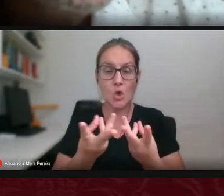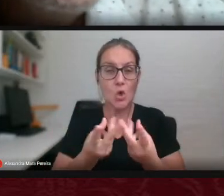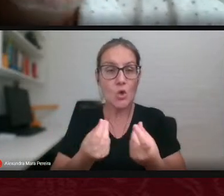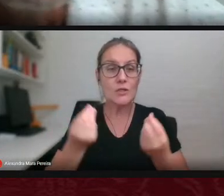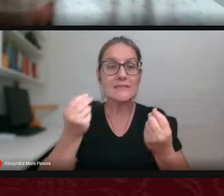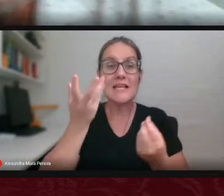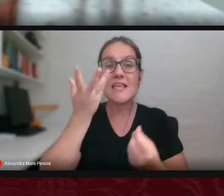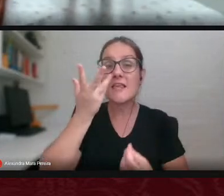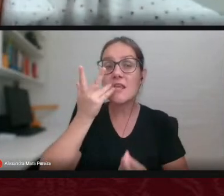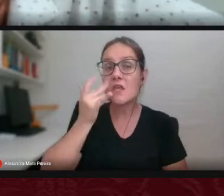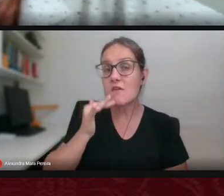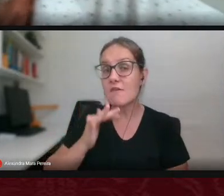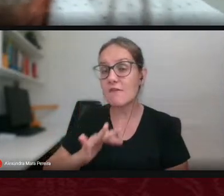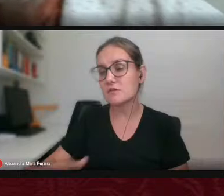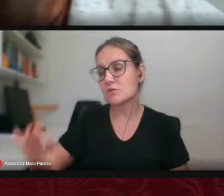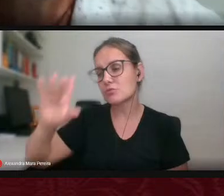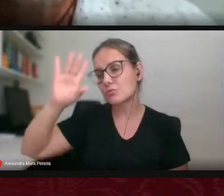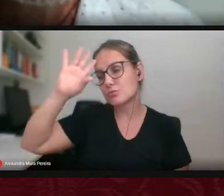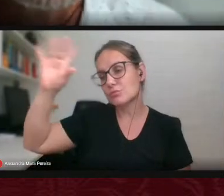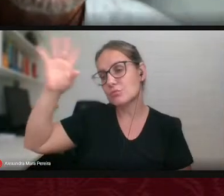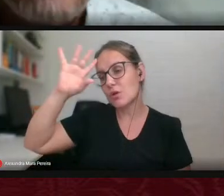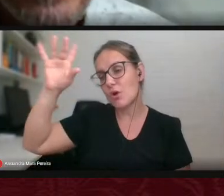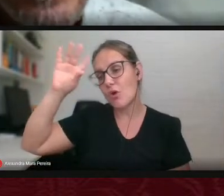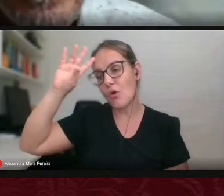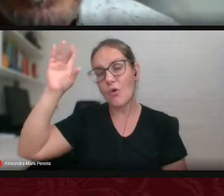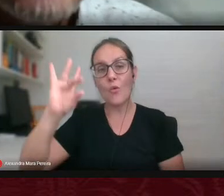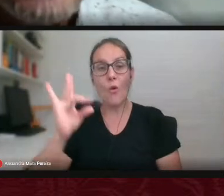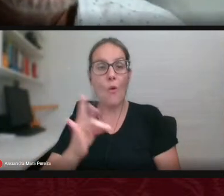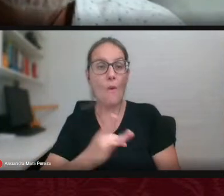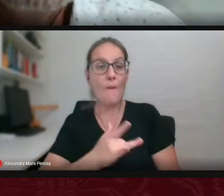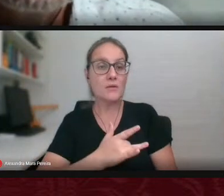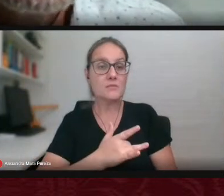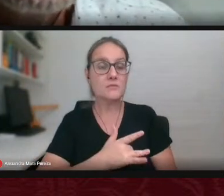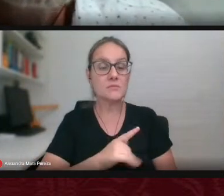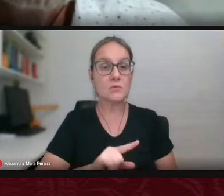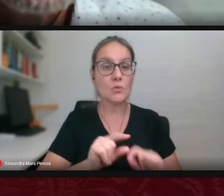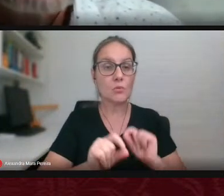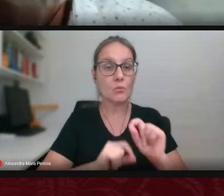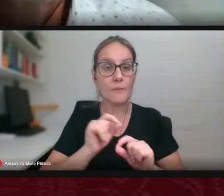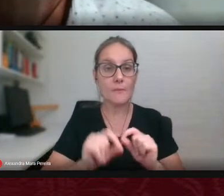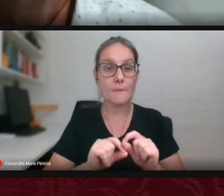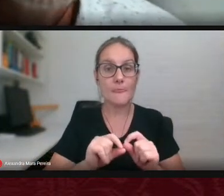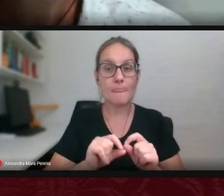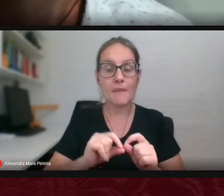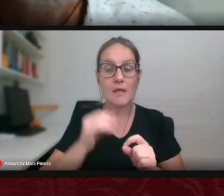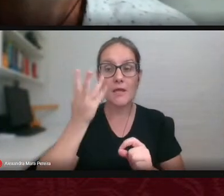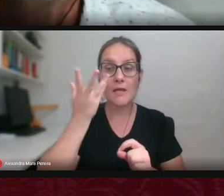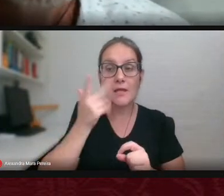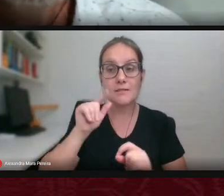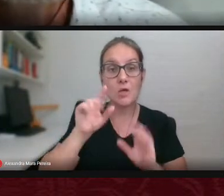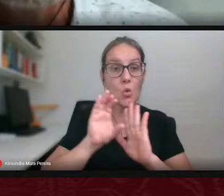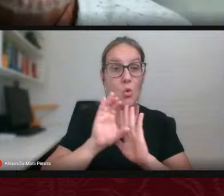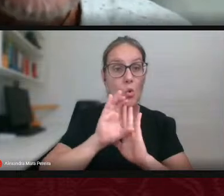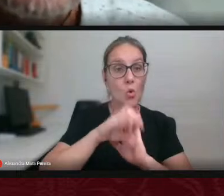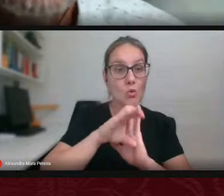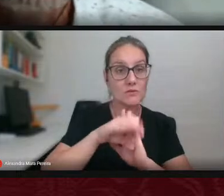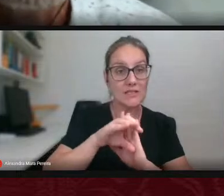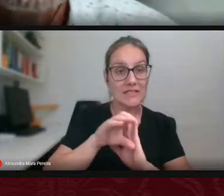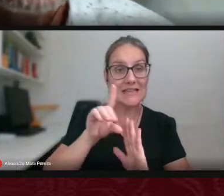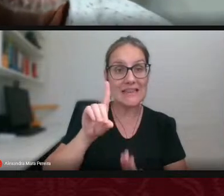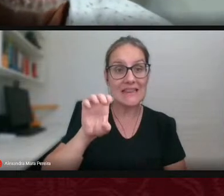infantil fantasiosa ou romantizada a ideia de devir criança é um conceito deleuziano